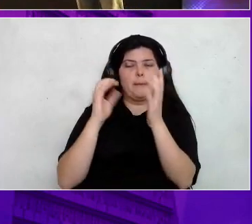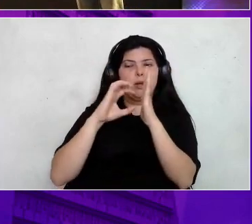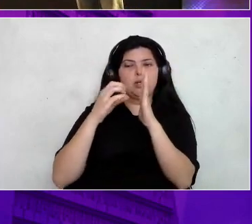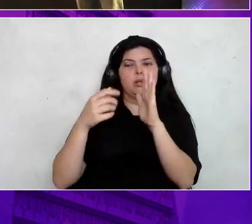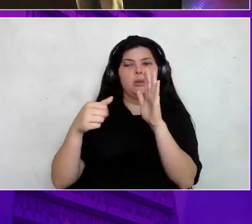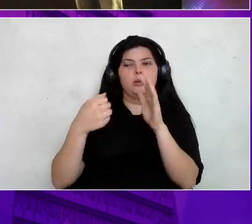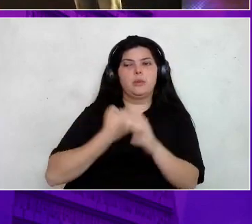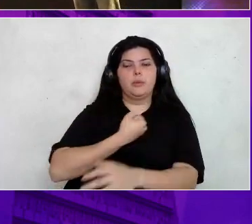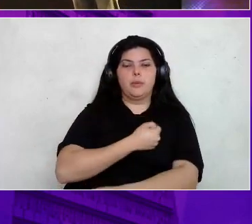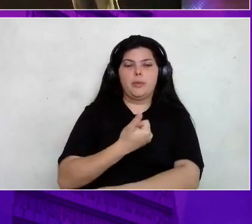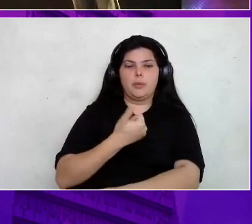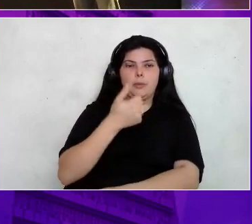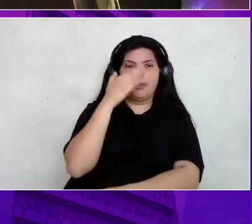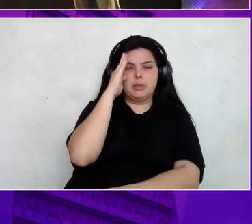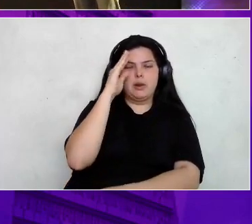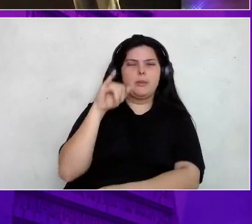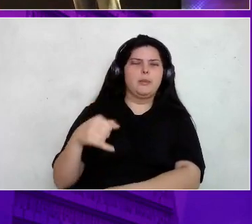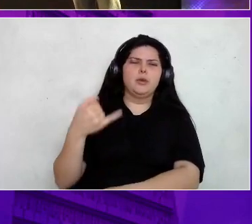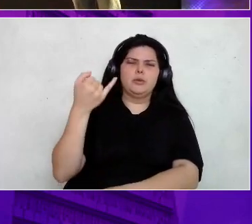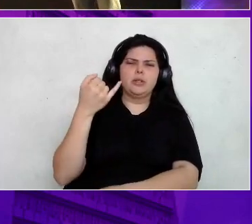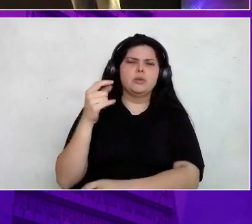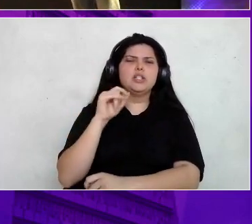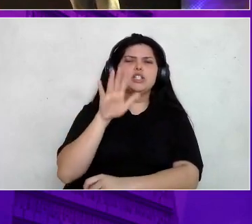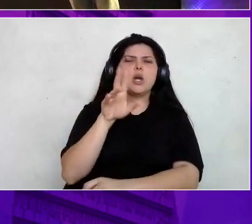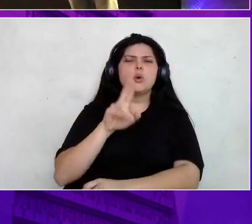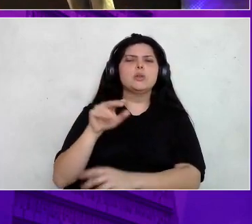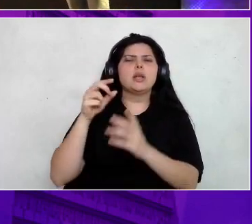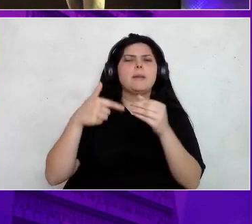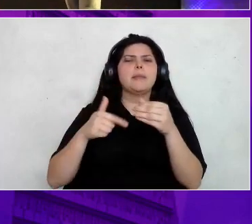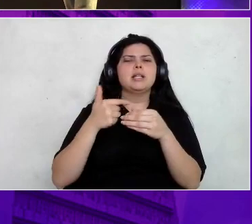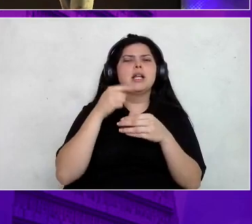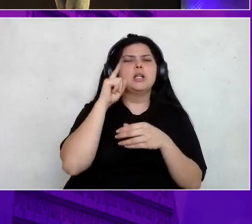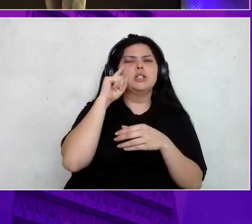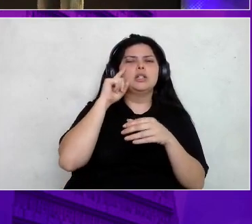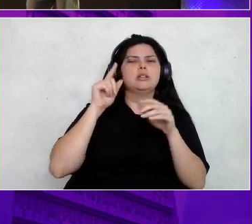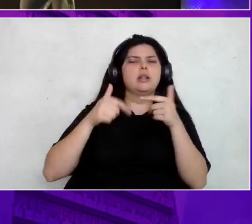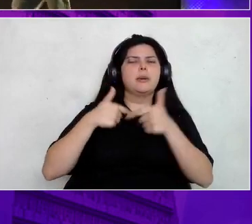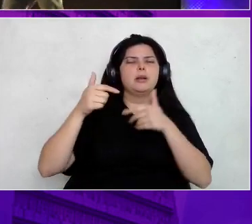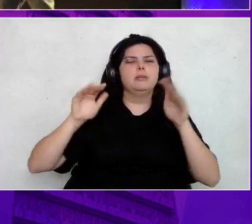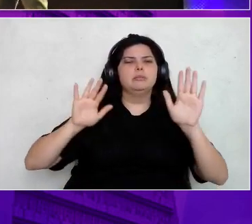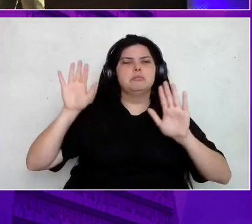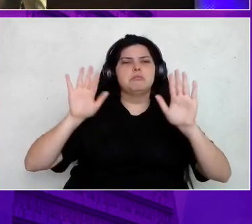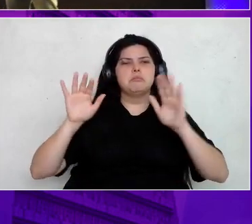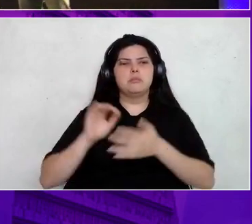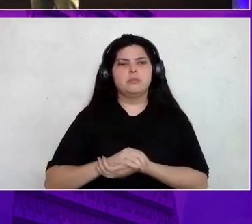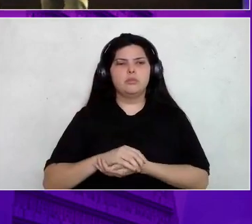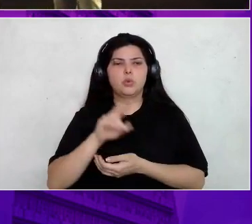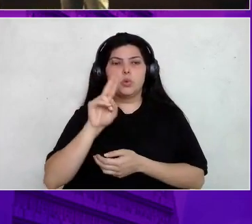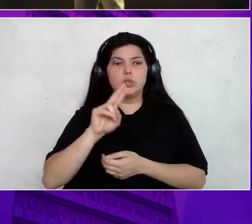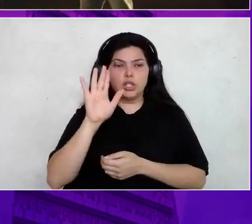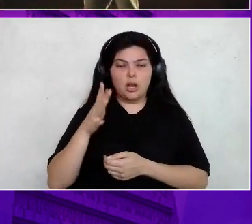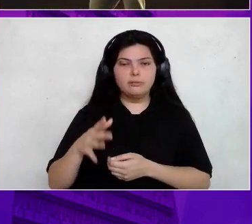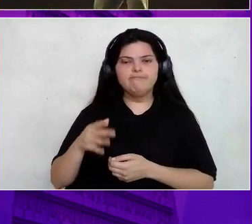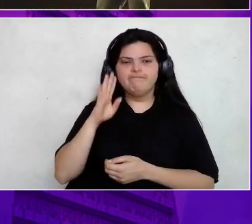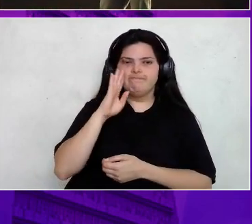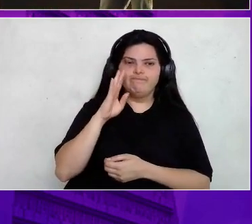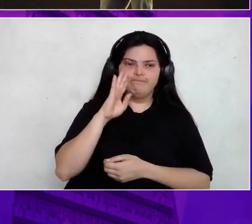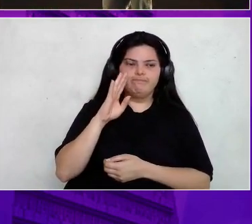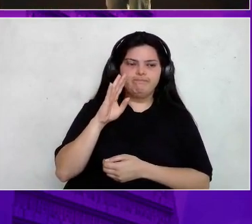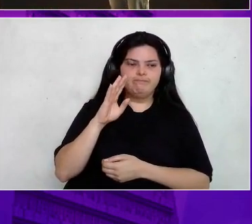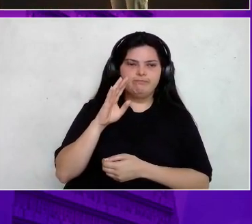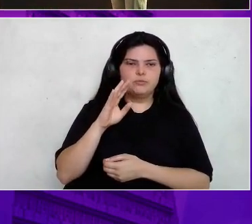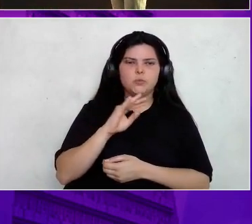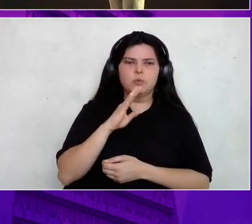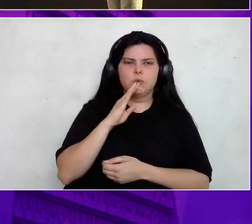Aproveitando aqui rapidinho, quem aqui já usa MySQL no dia a dia? Usa MySQL no dia a Legal. Então, vocês já conhecem bem.